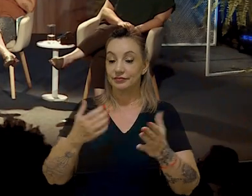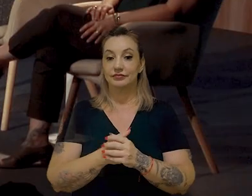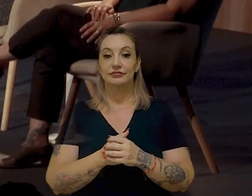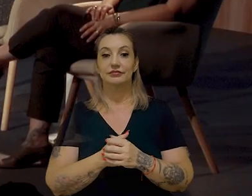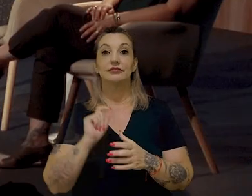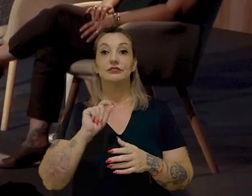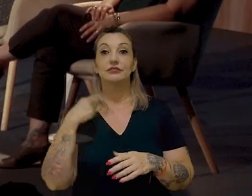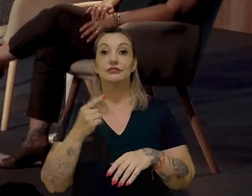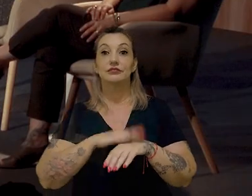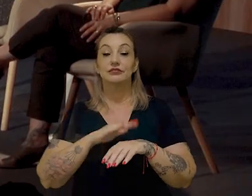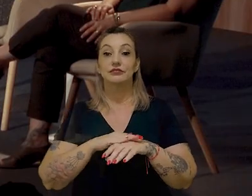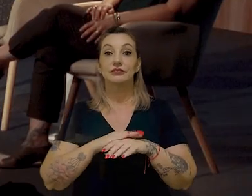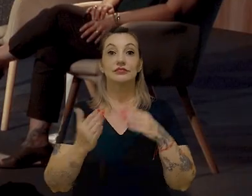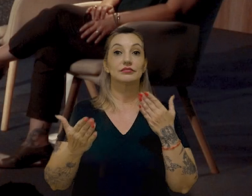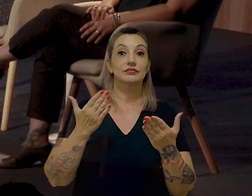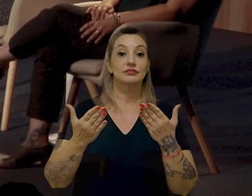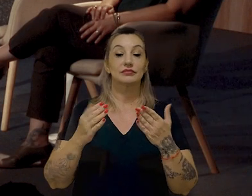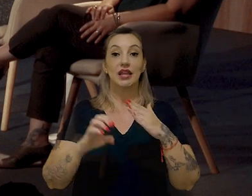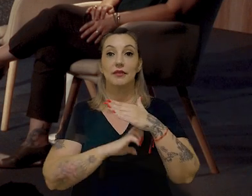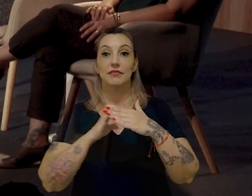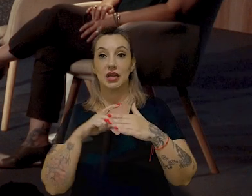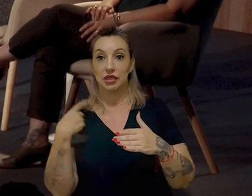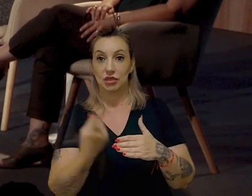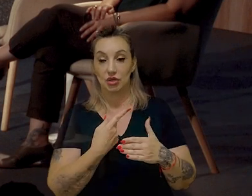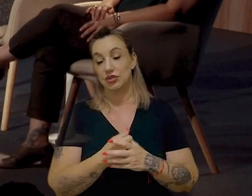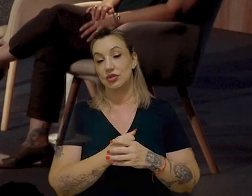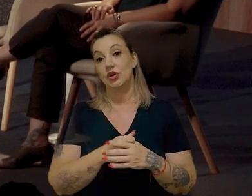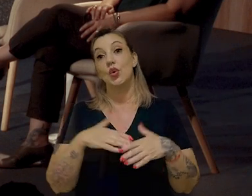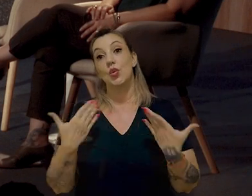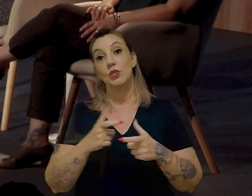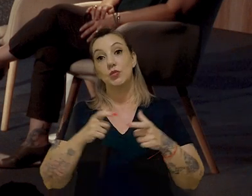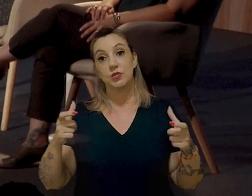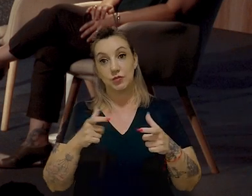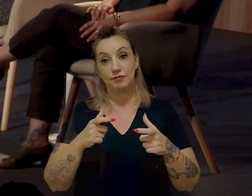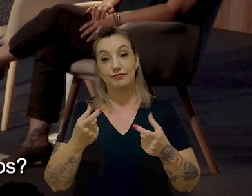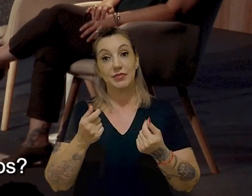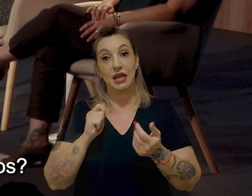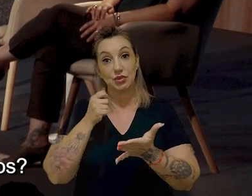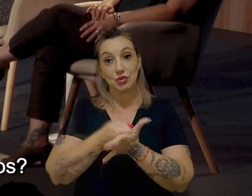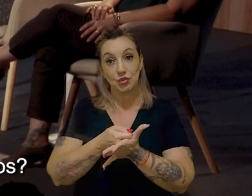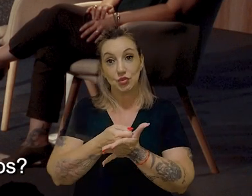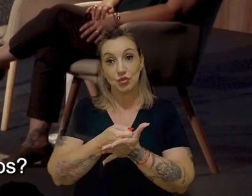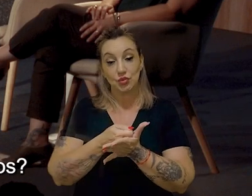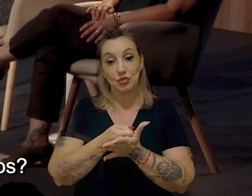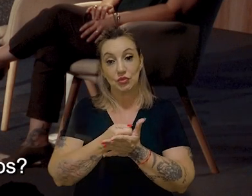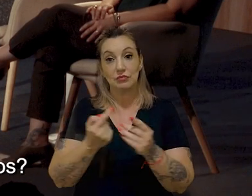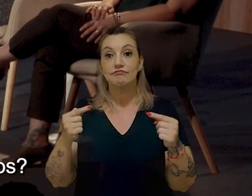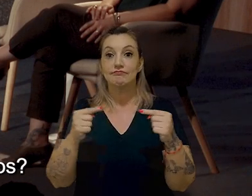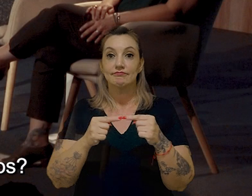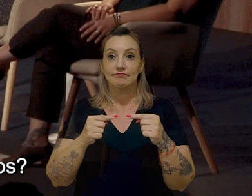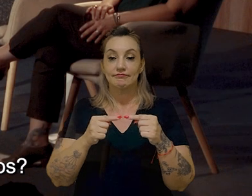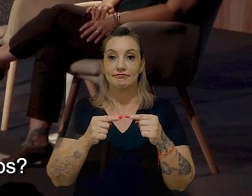O que nós vamos colocar no balanço das nossas empresas? Qual o tamanho, qual o preço, qual o custo associado